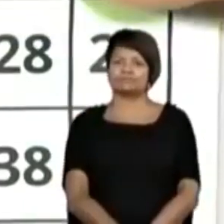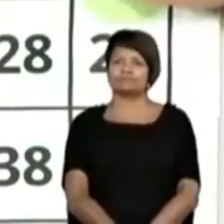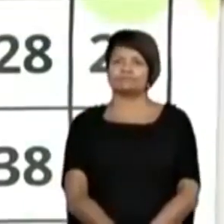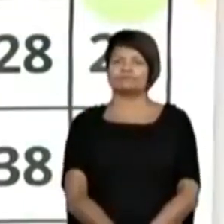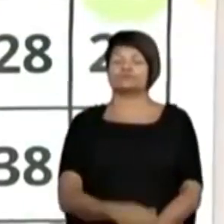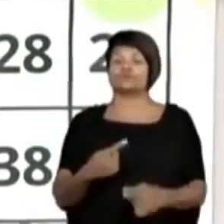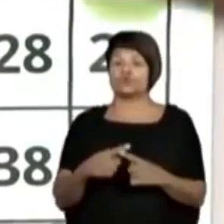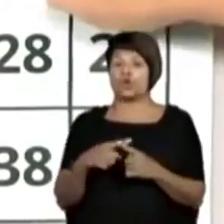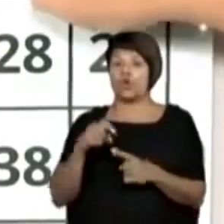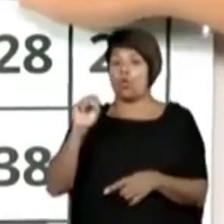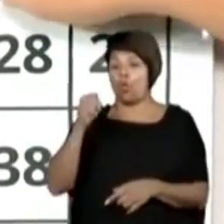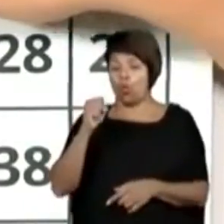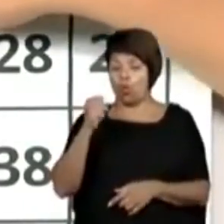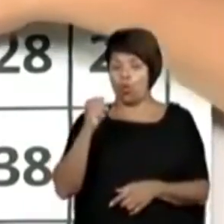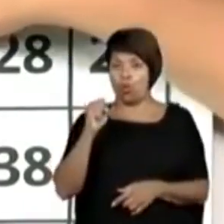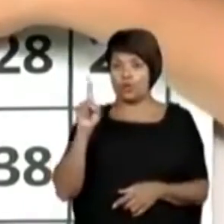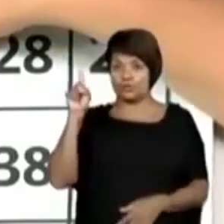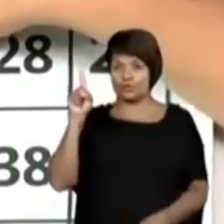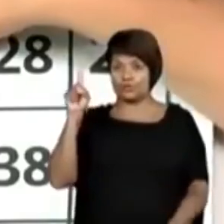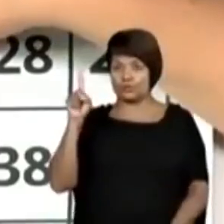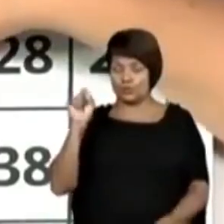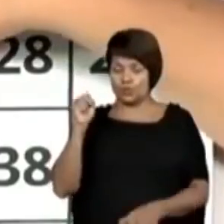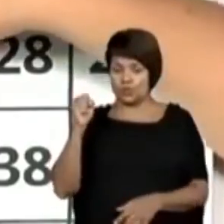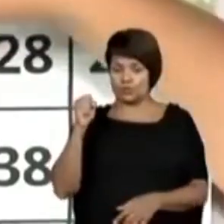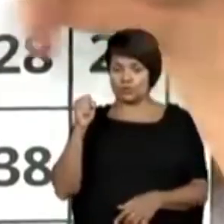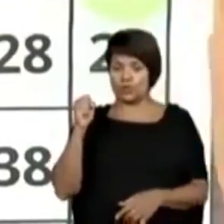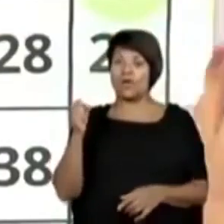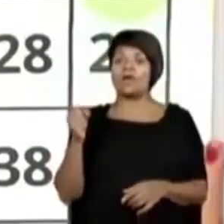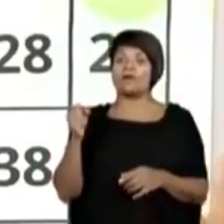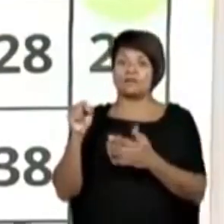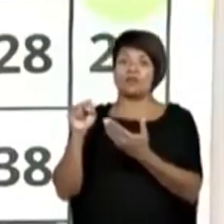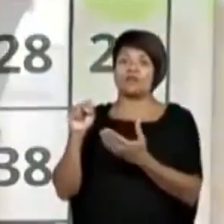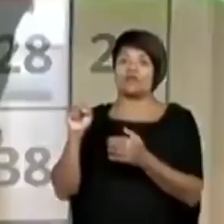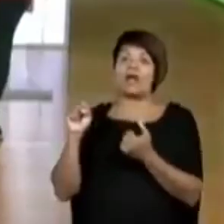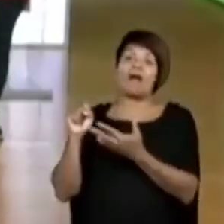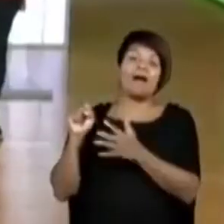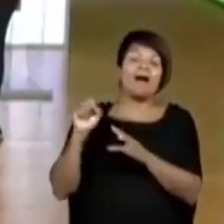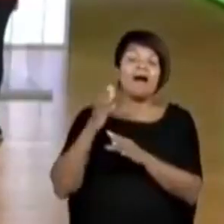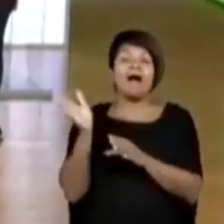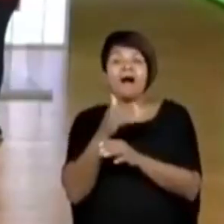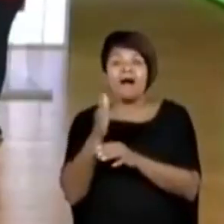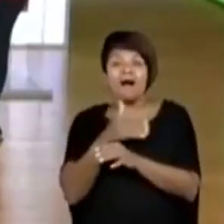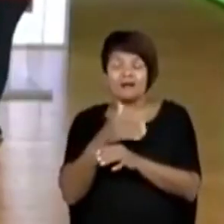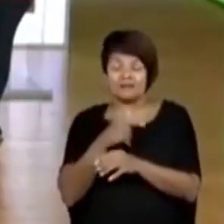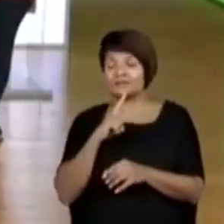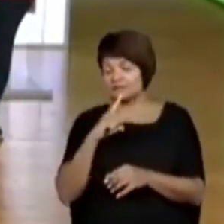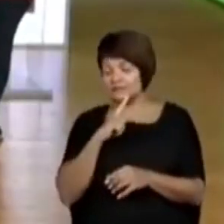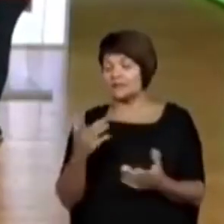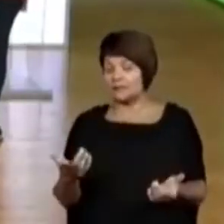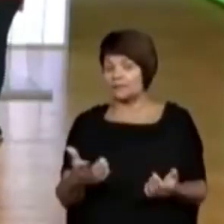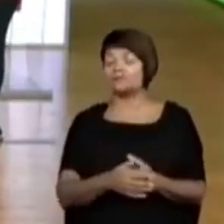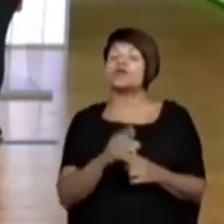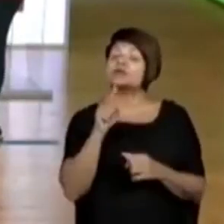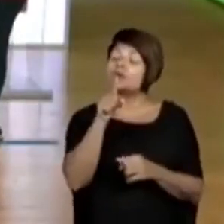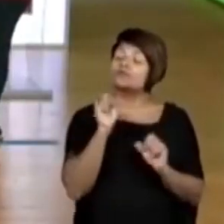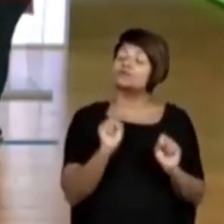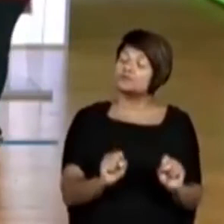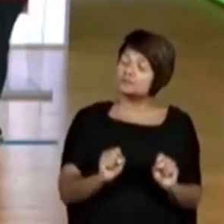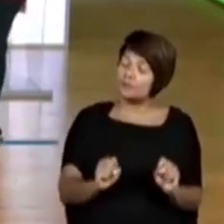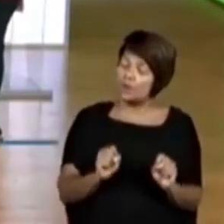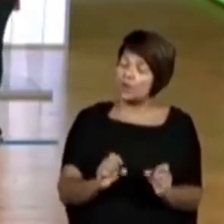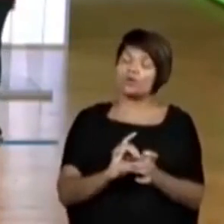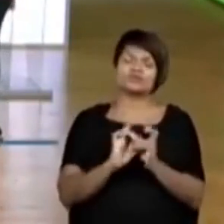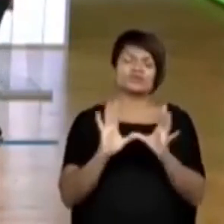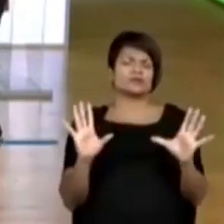O 8 tá aqui, o 7 e o 6 ficam antes. Então, você pode brincar num espaço